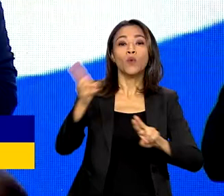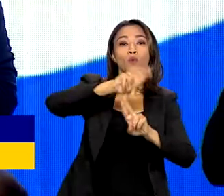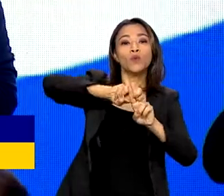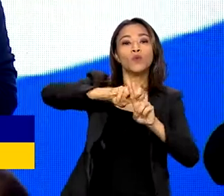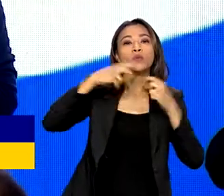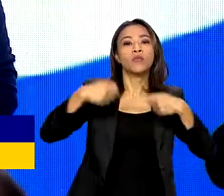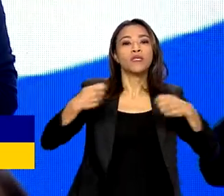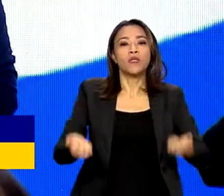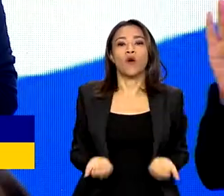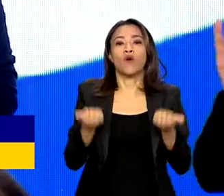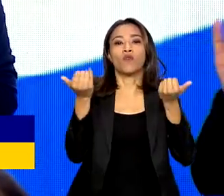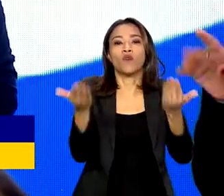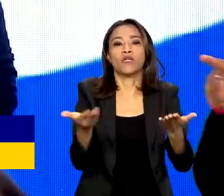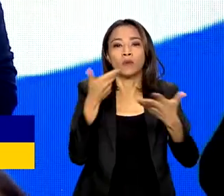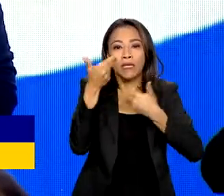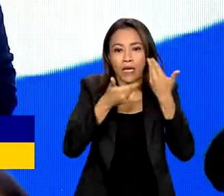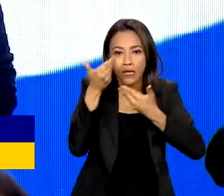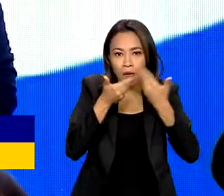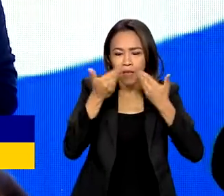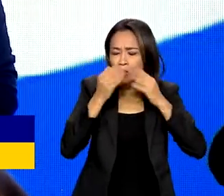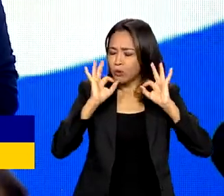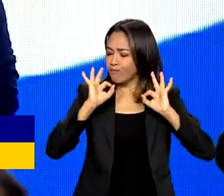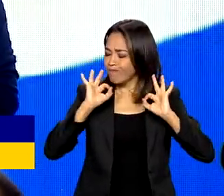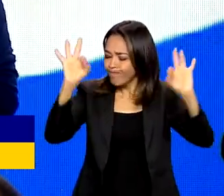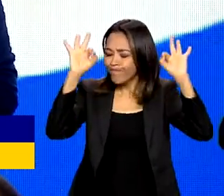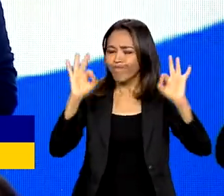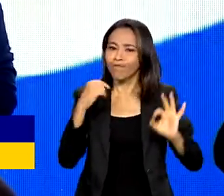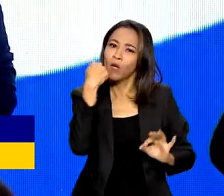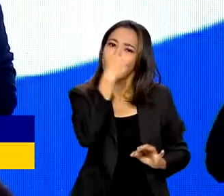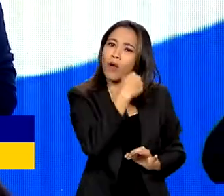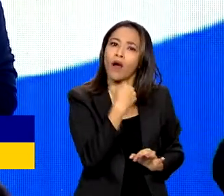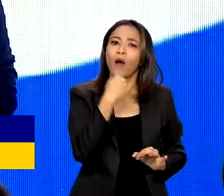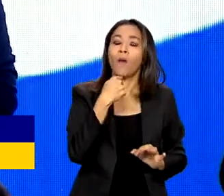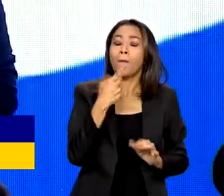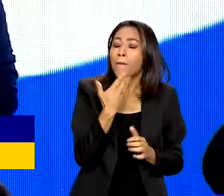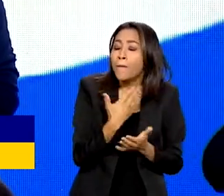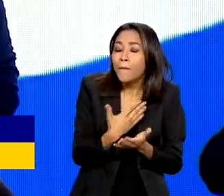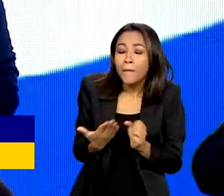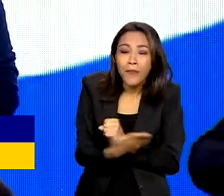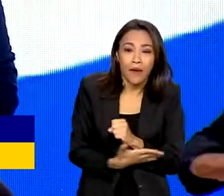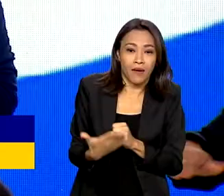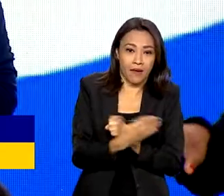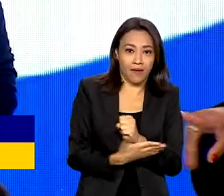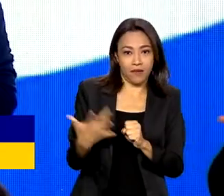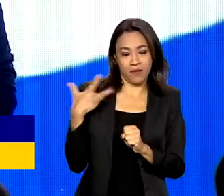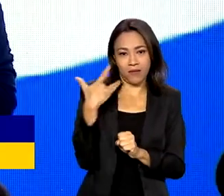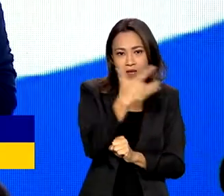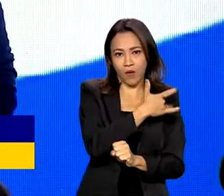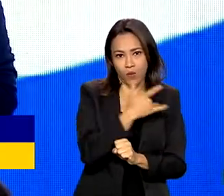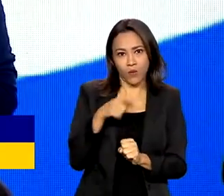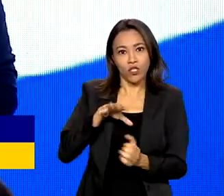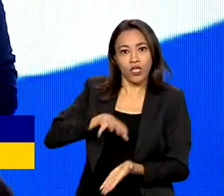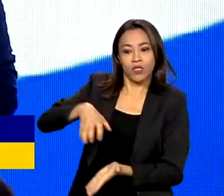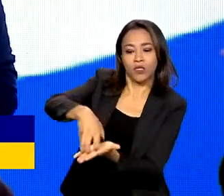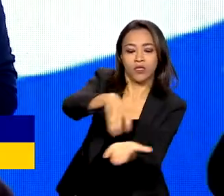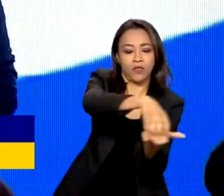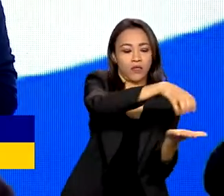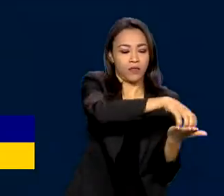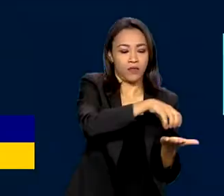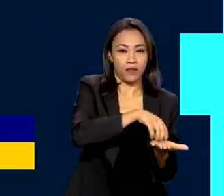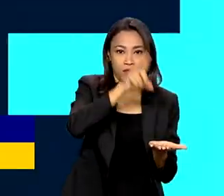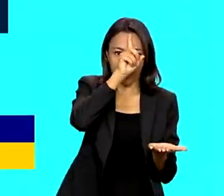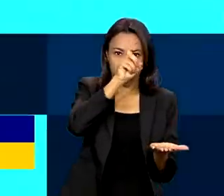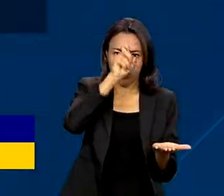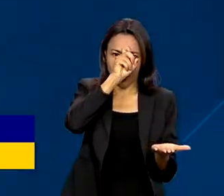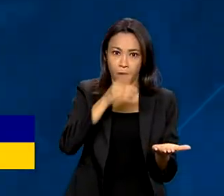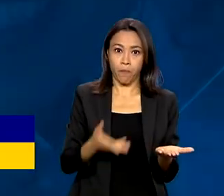completo de saúde bucal, começando pela atenção primária à saúde e a rede de unidades básicas de saúde.